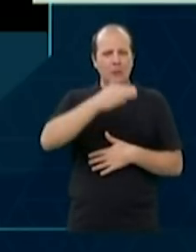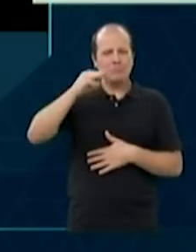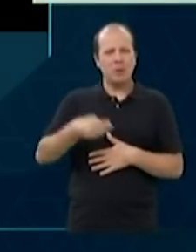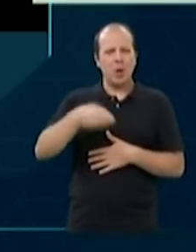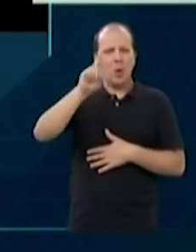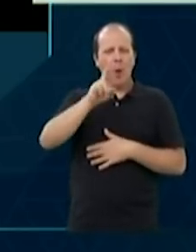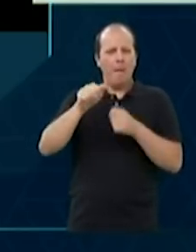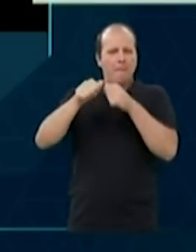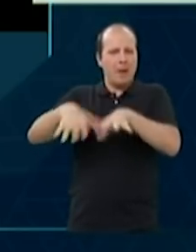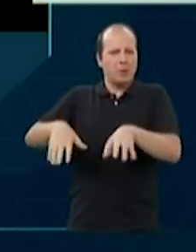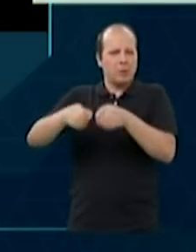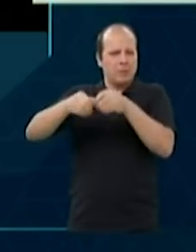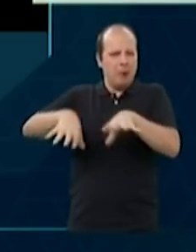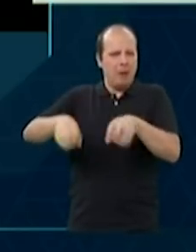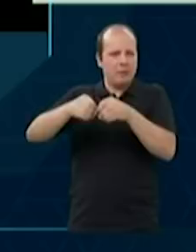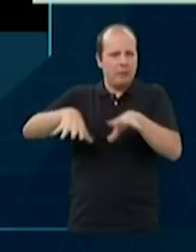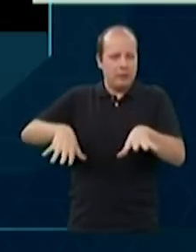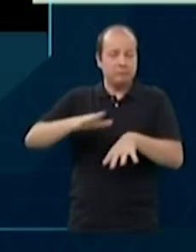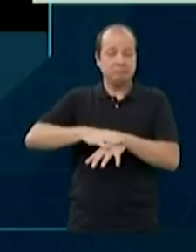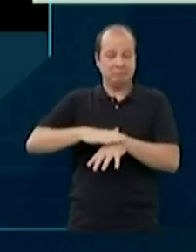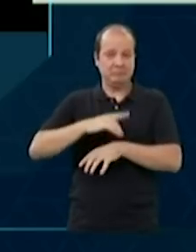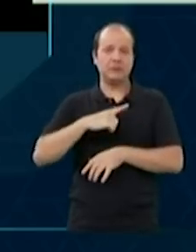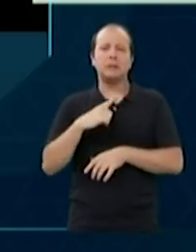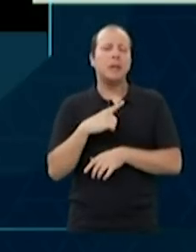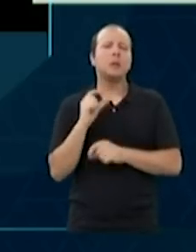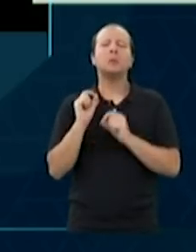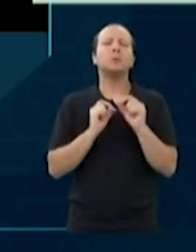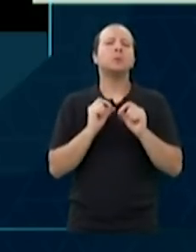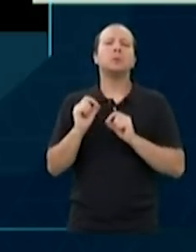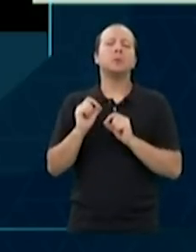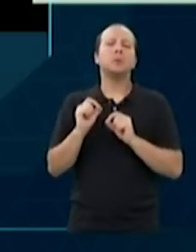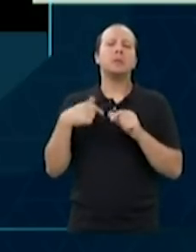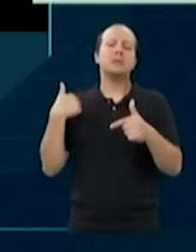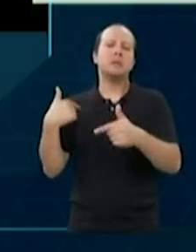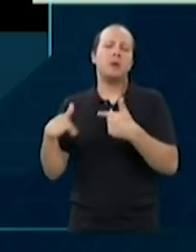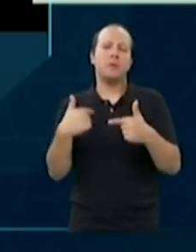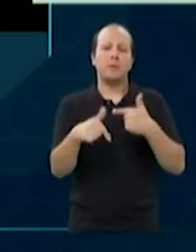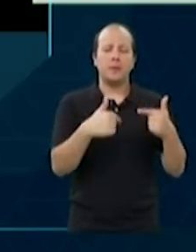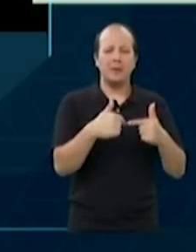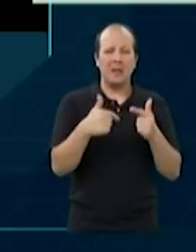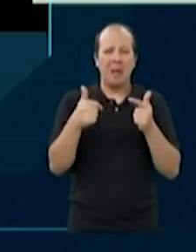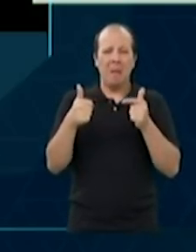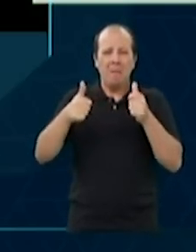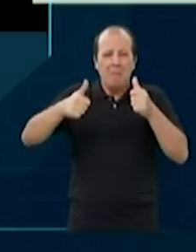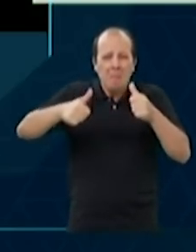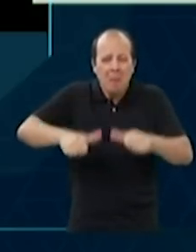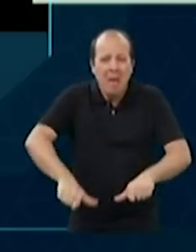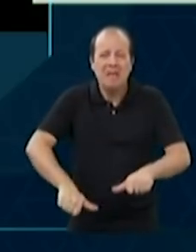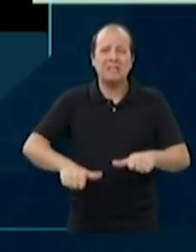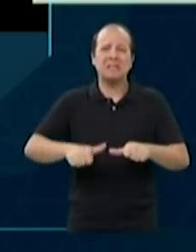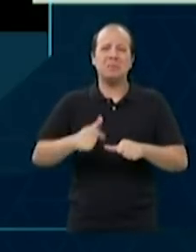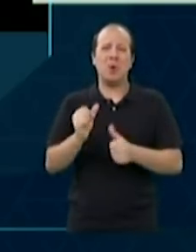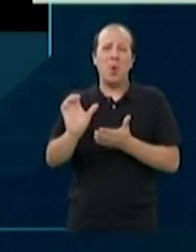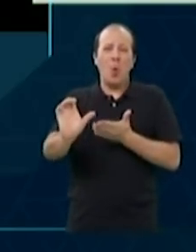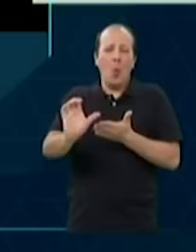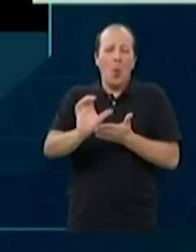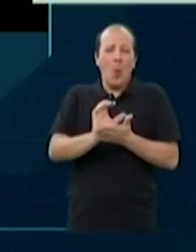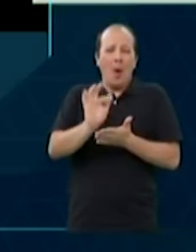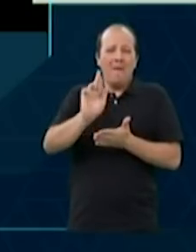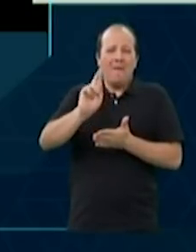de prejuízo para a nação e presta serviços de péssima qualidade, o preço do frete subiu